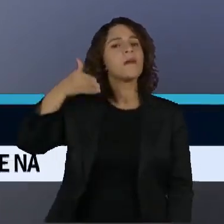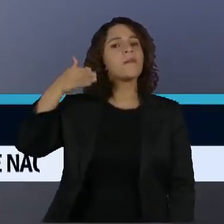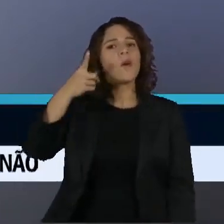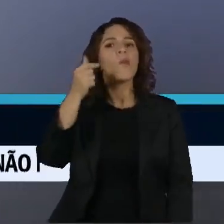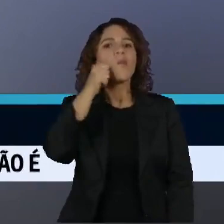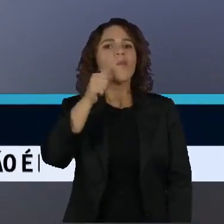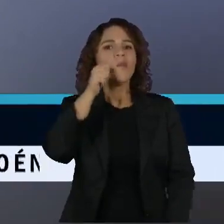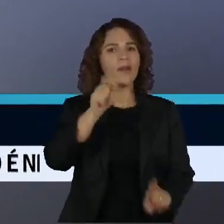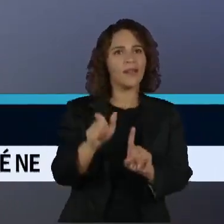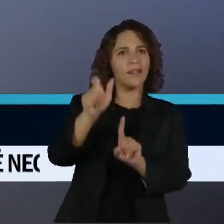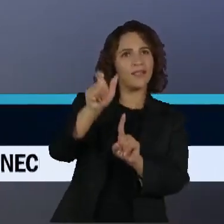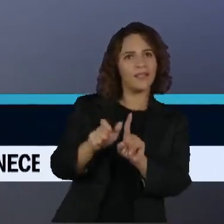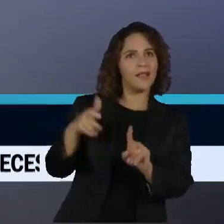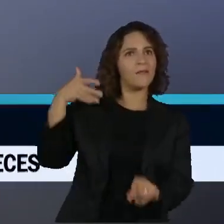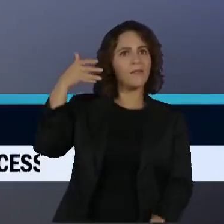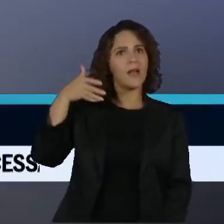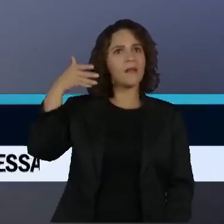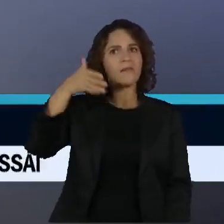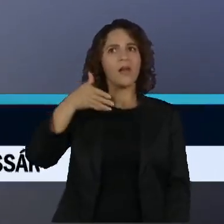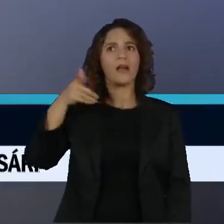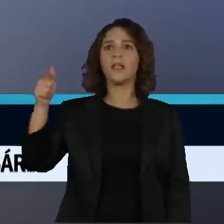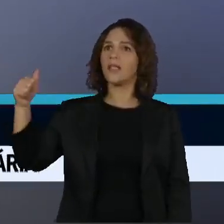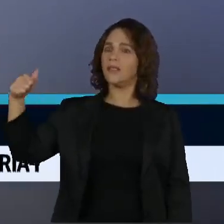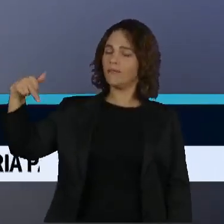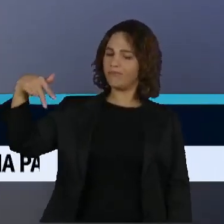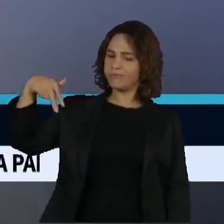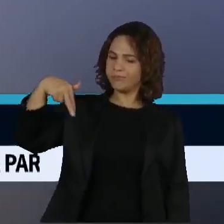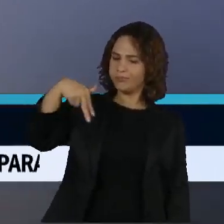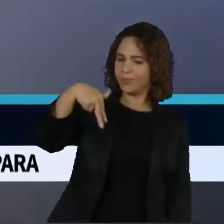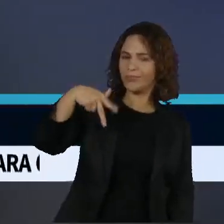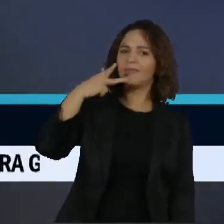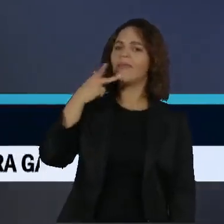das participantes. Nosso eterno presidente!